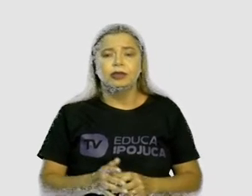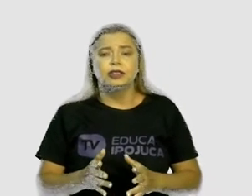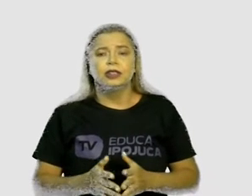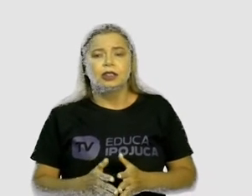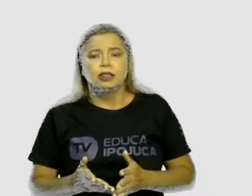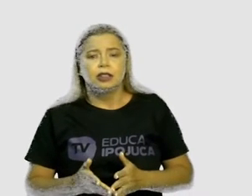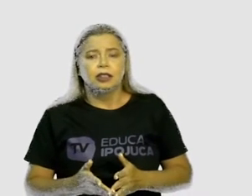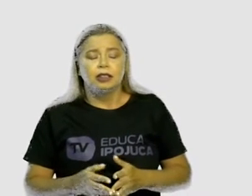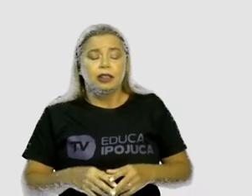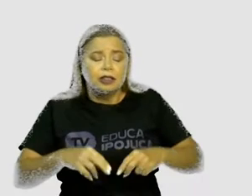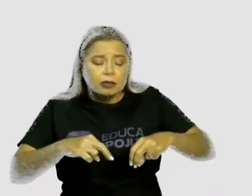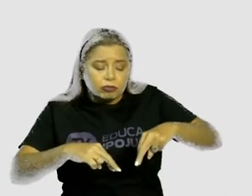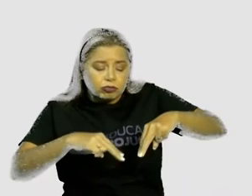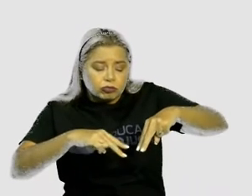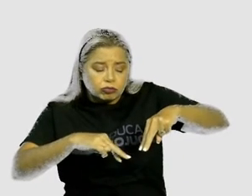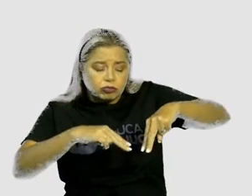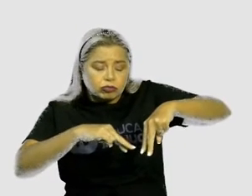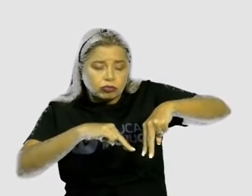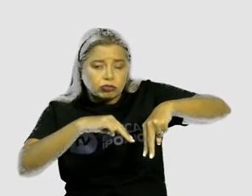nada sentir.